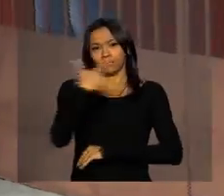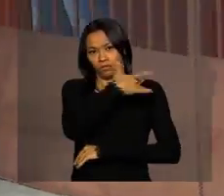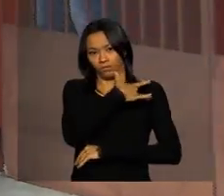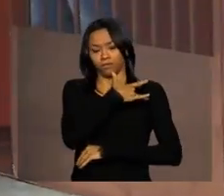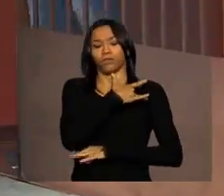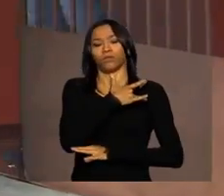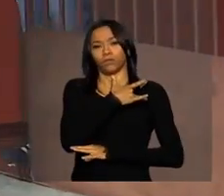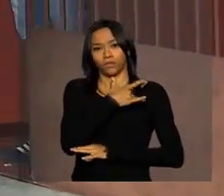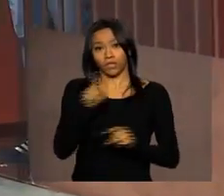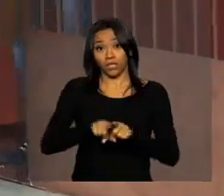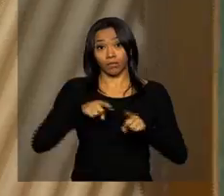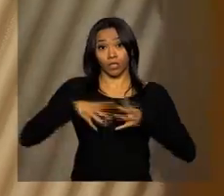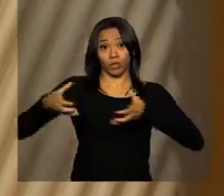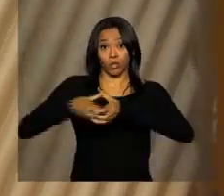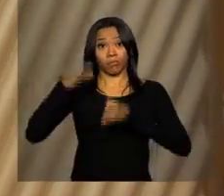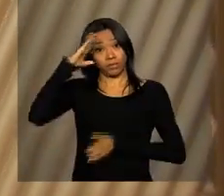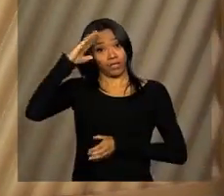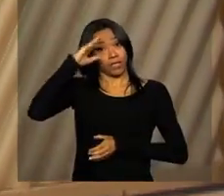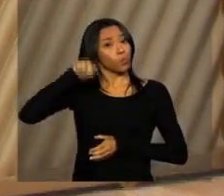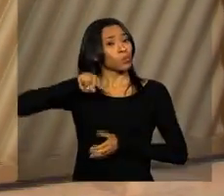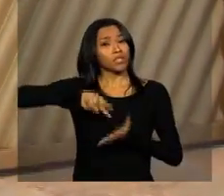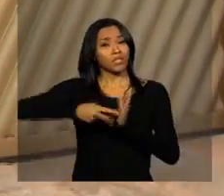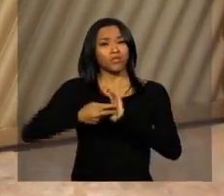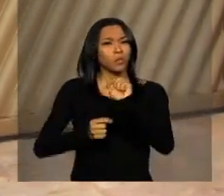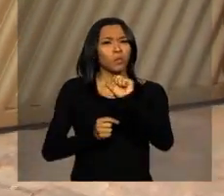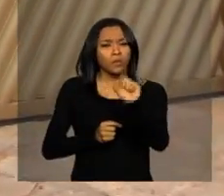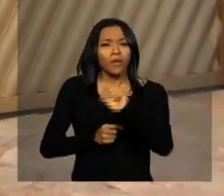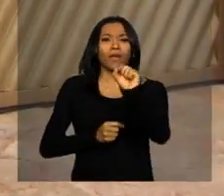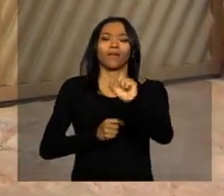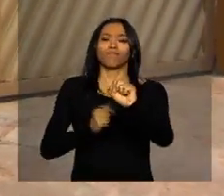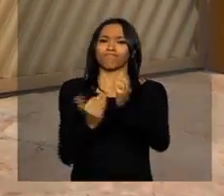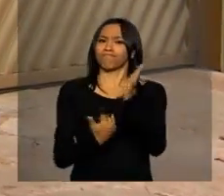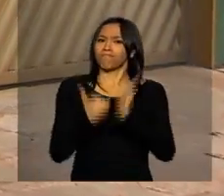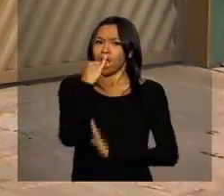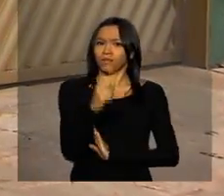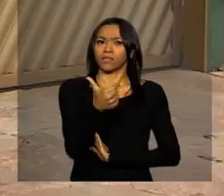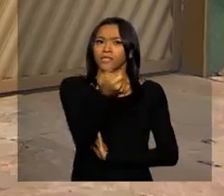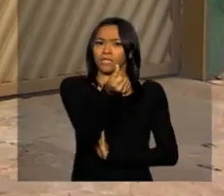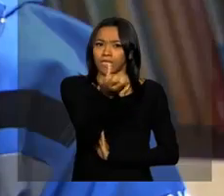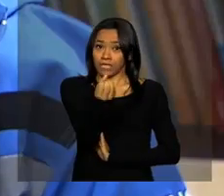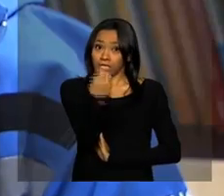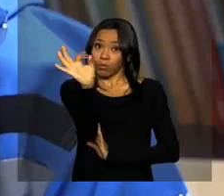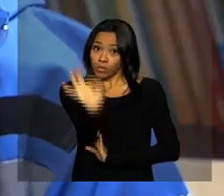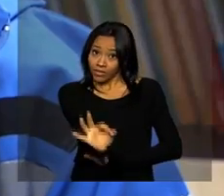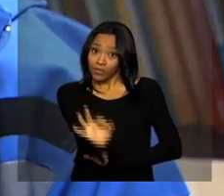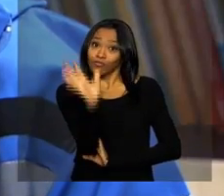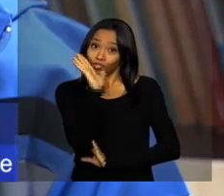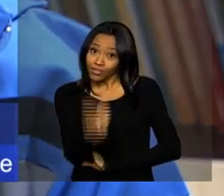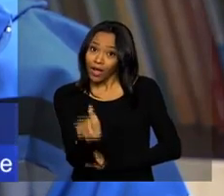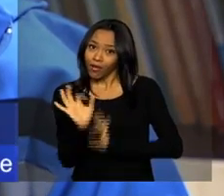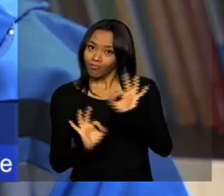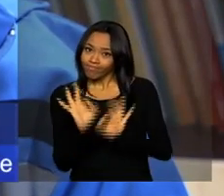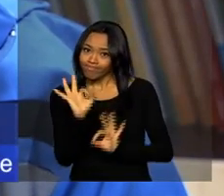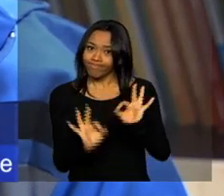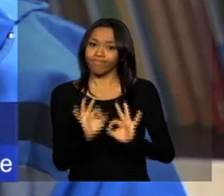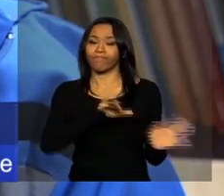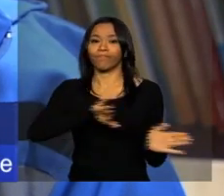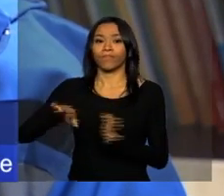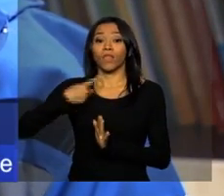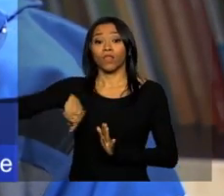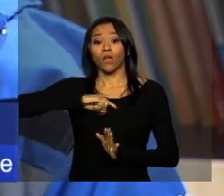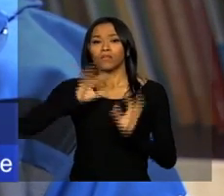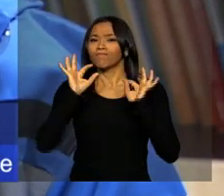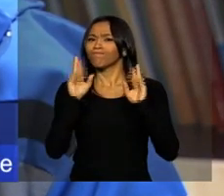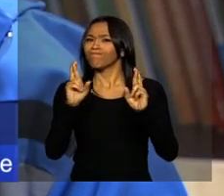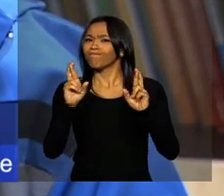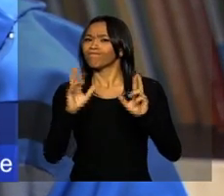vigilância e militares, o que representa mais de 60% do previsto. A nossa expectativa é que